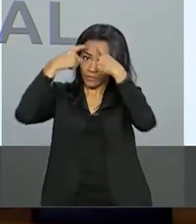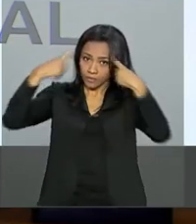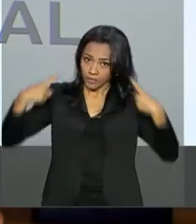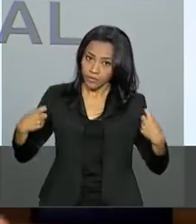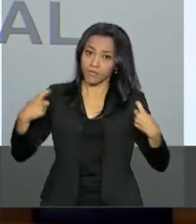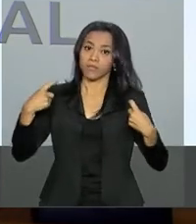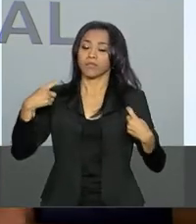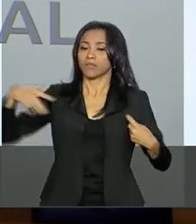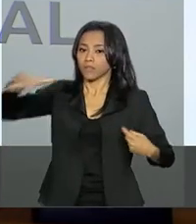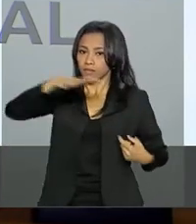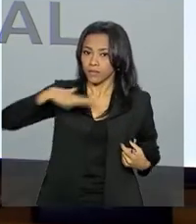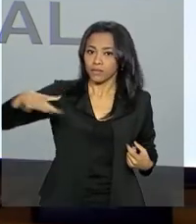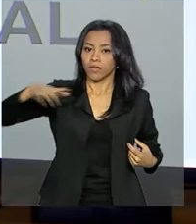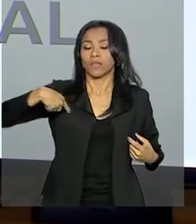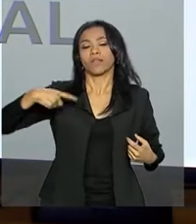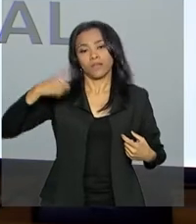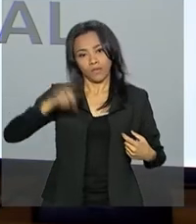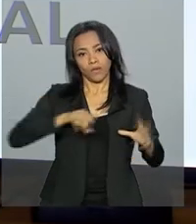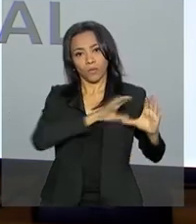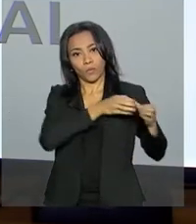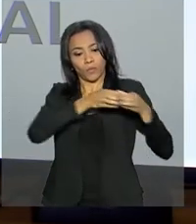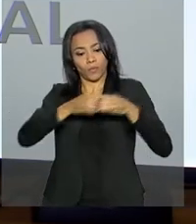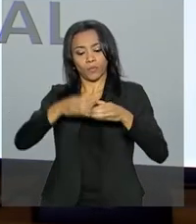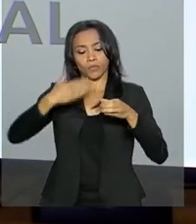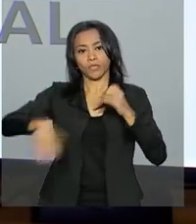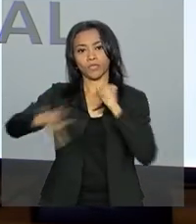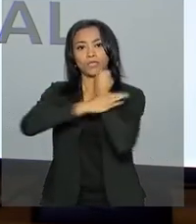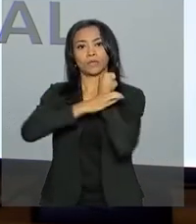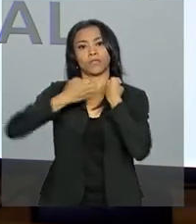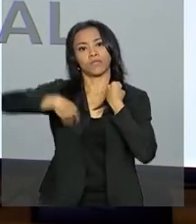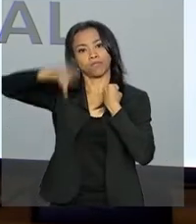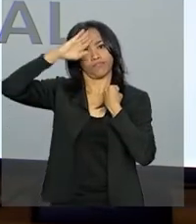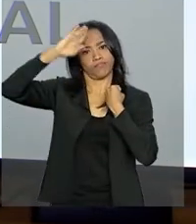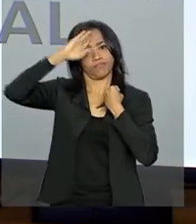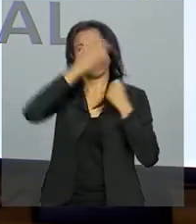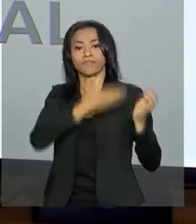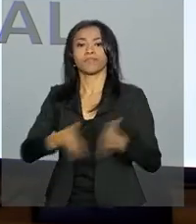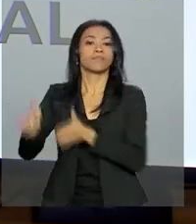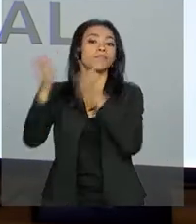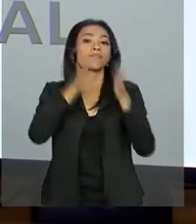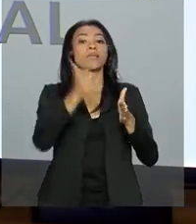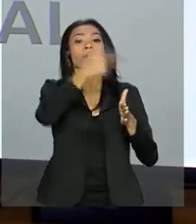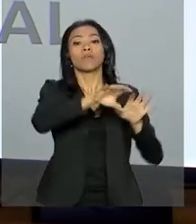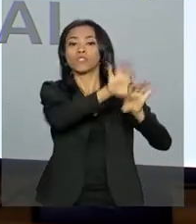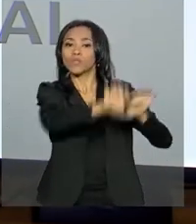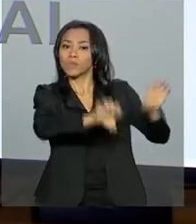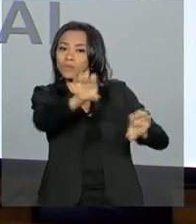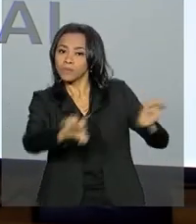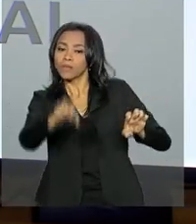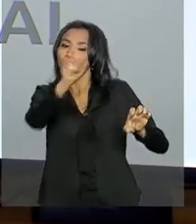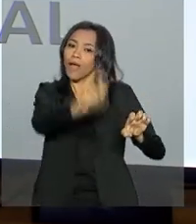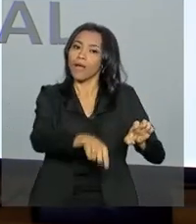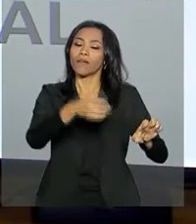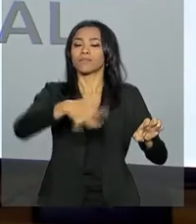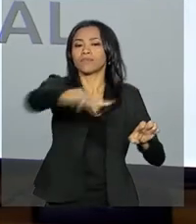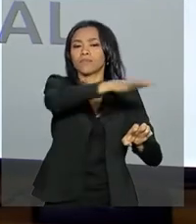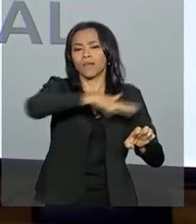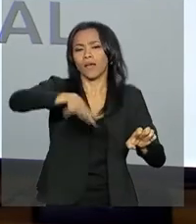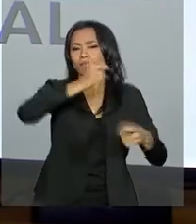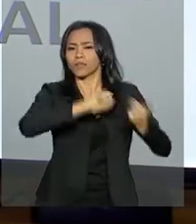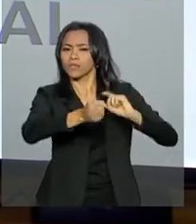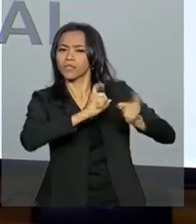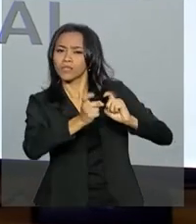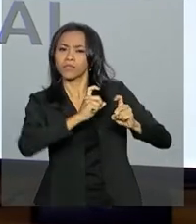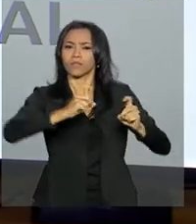das forças de segurança, principalmente. E as ações estruturantes são aquelas mais ligadas à atividade do